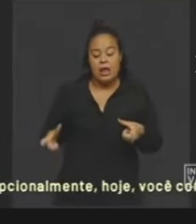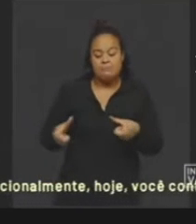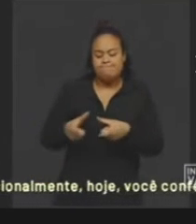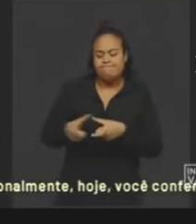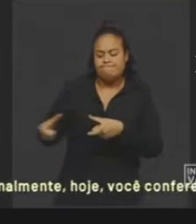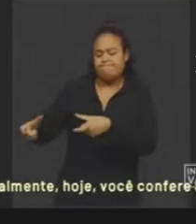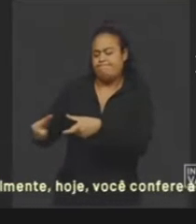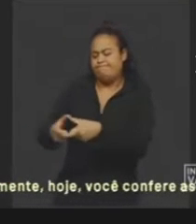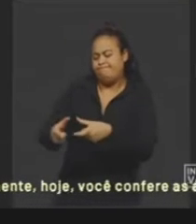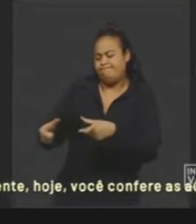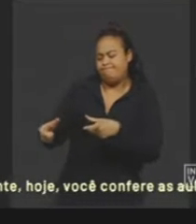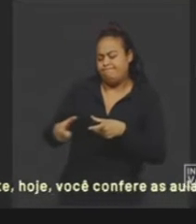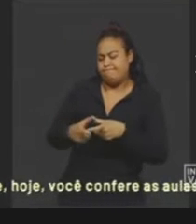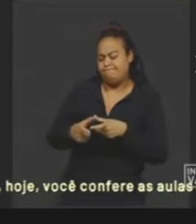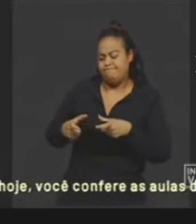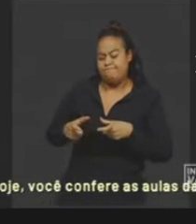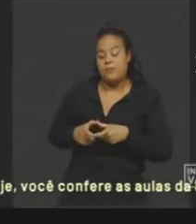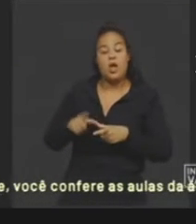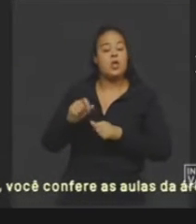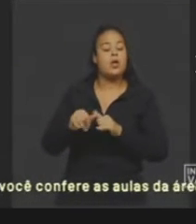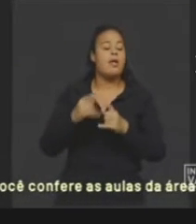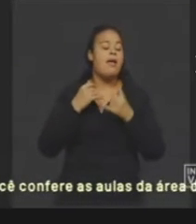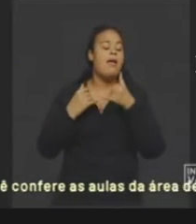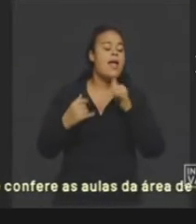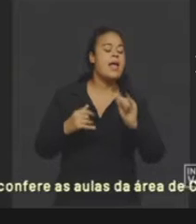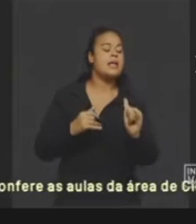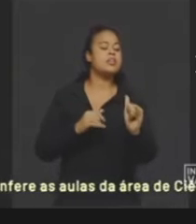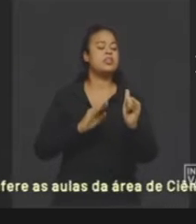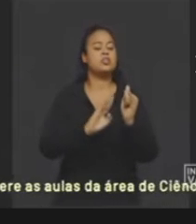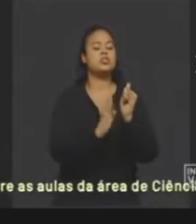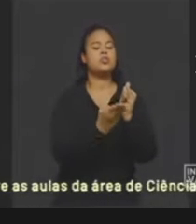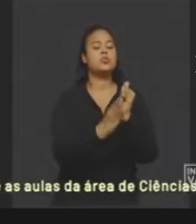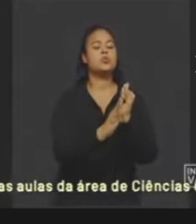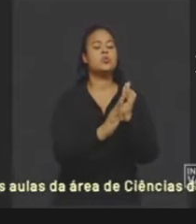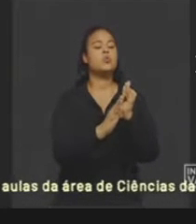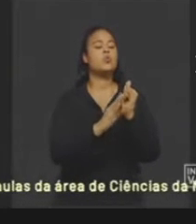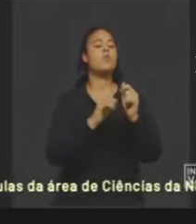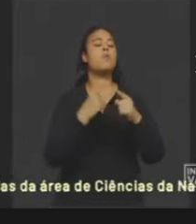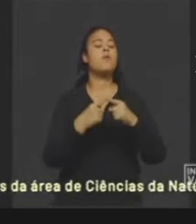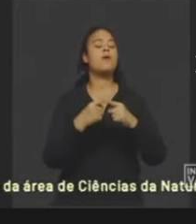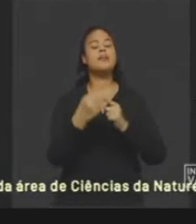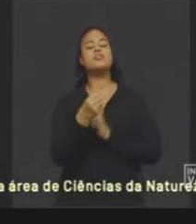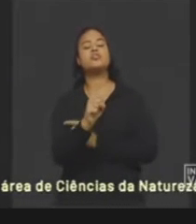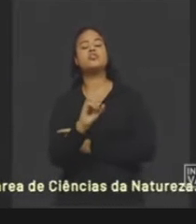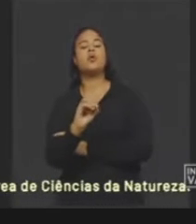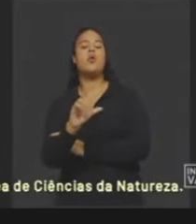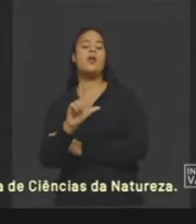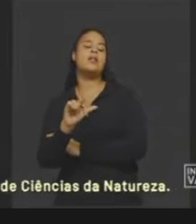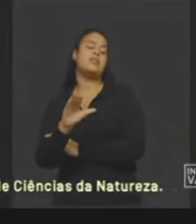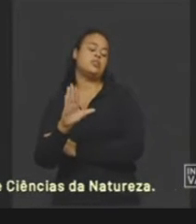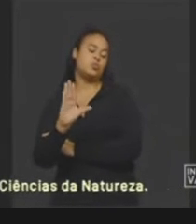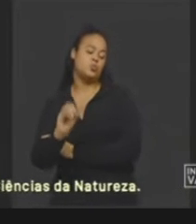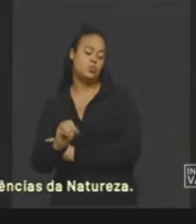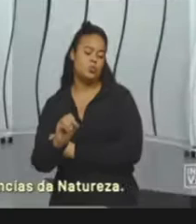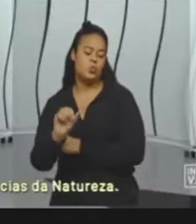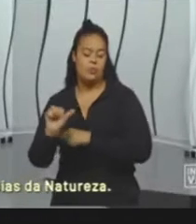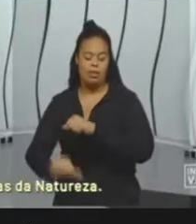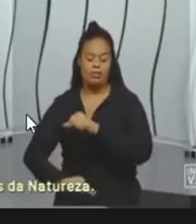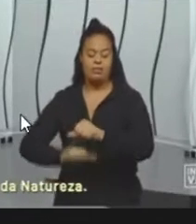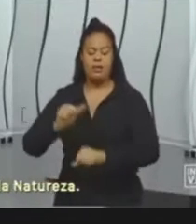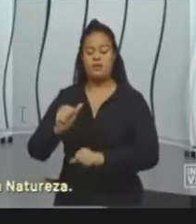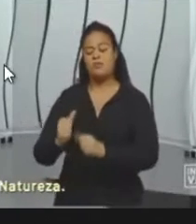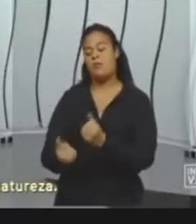armazenamento necessariamente da energia em si, mas dos sólidos. dos sólidos que vão ser queimados, né, para produzir essa energia.